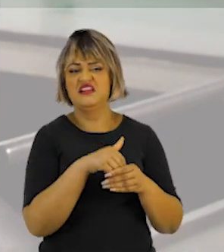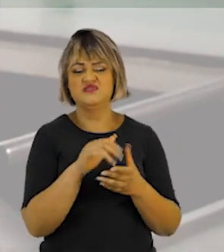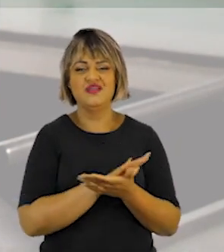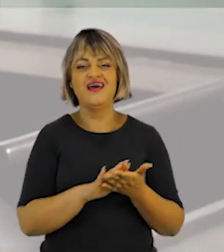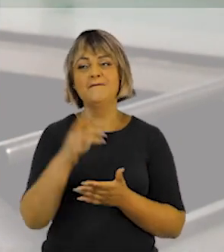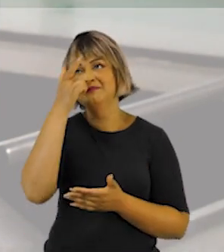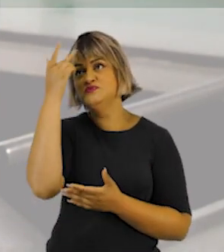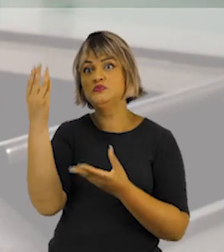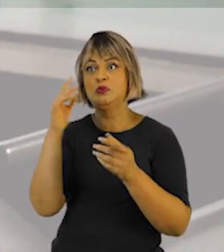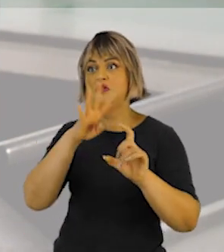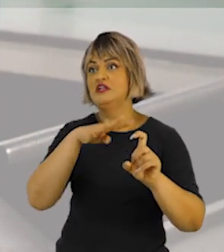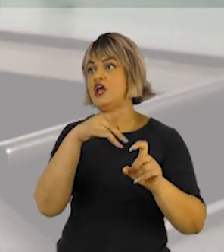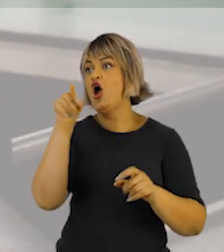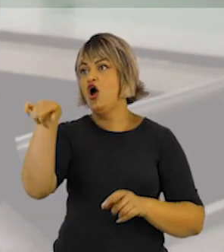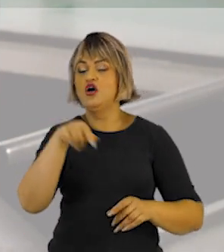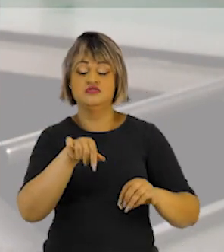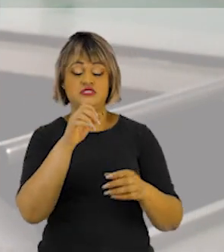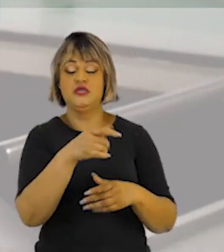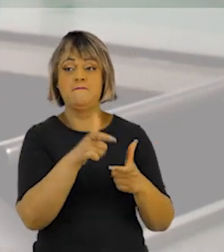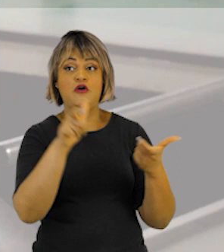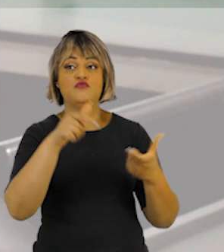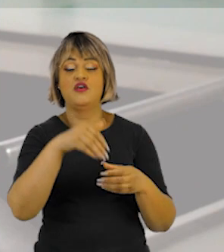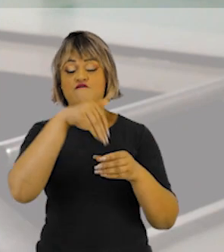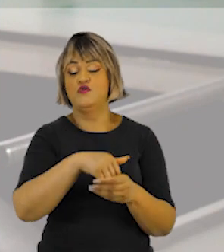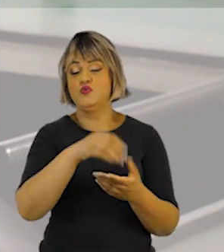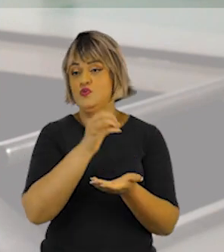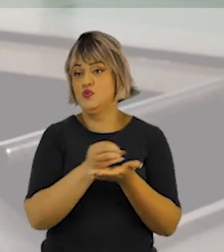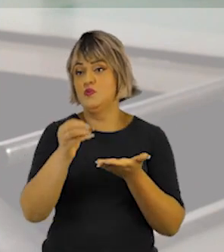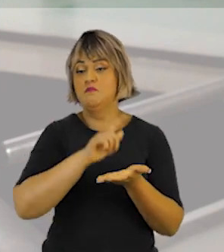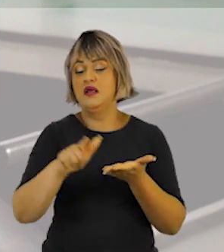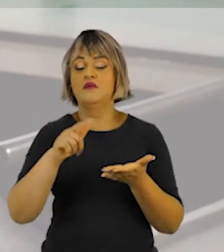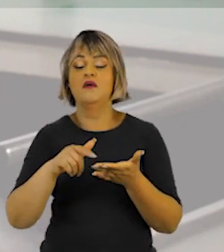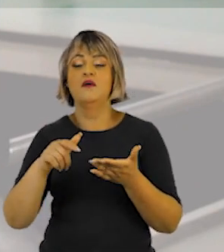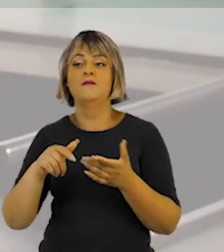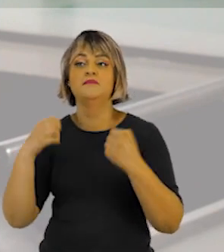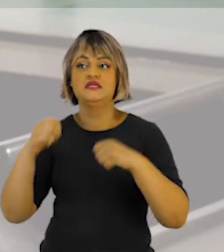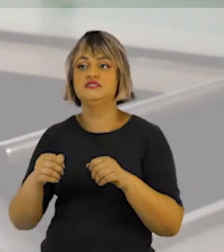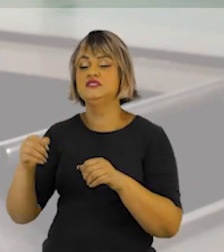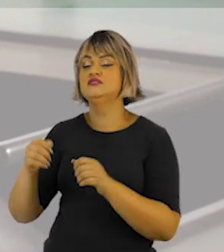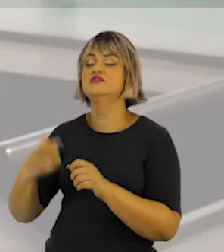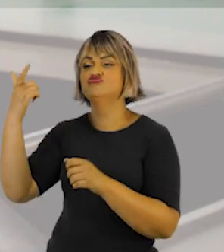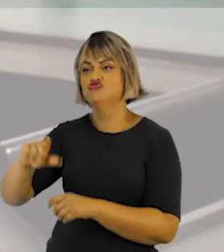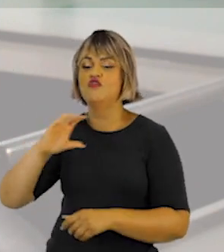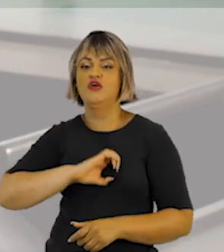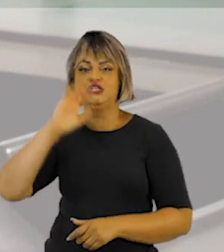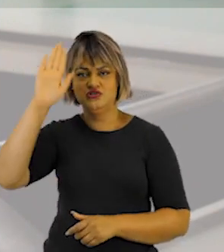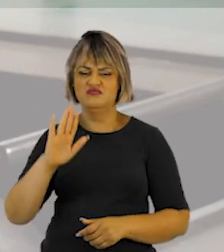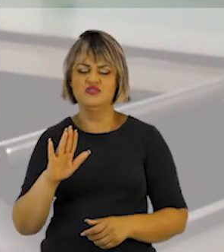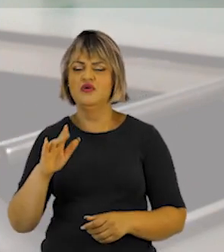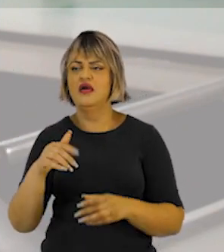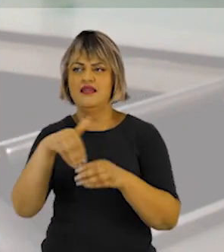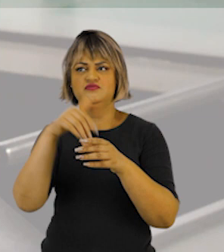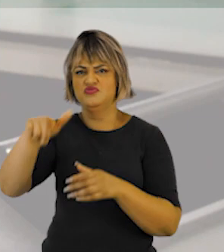a eleição. Existe um mito de que, se a maioria dos votos forem brancos ou nulos, teria que ter uma outra eleição, com outros